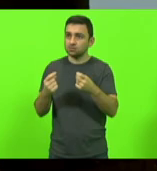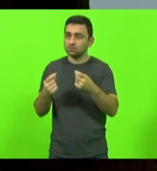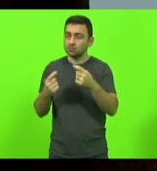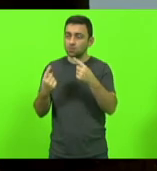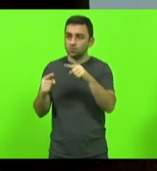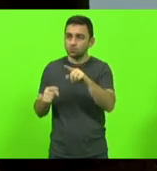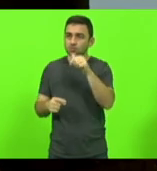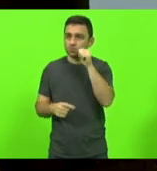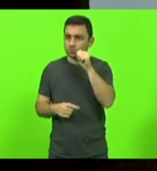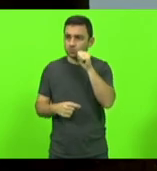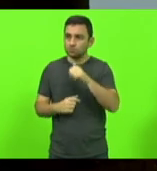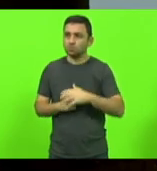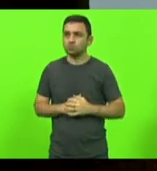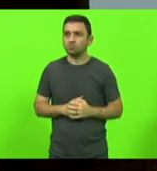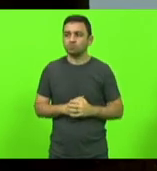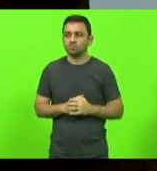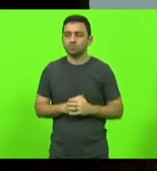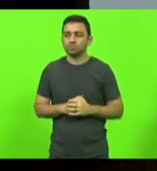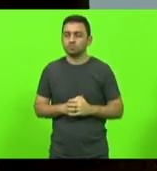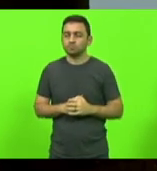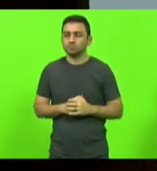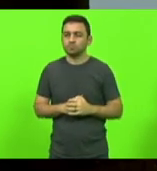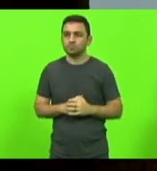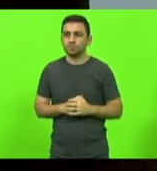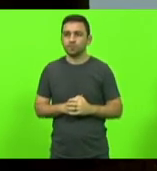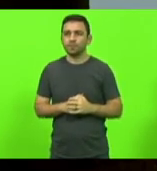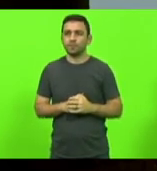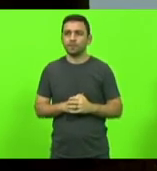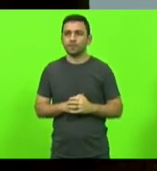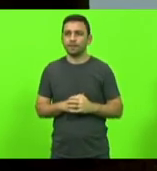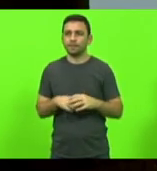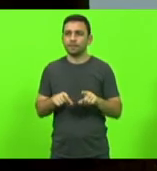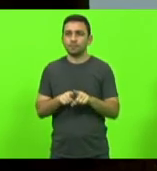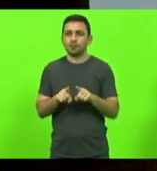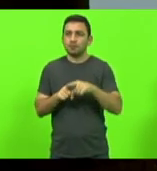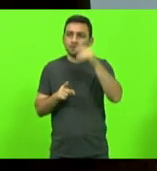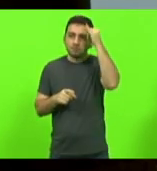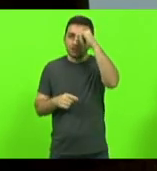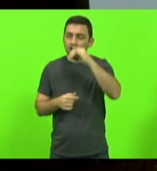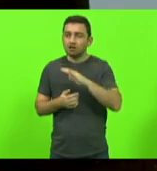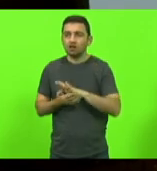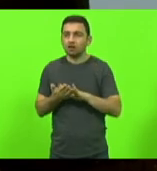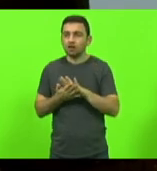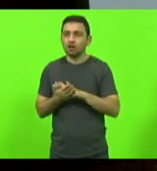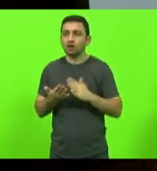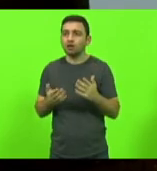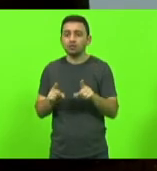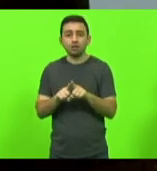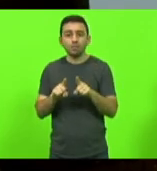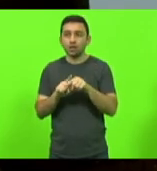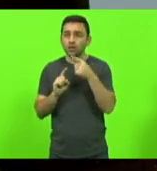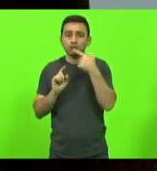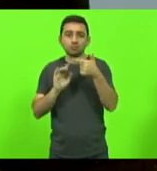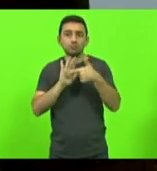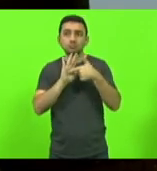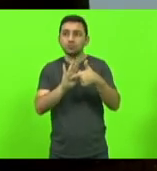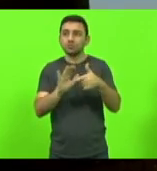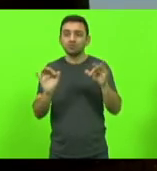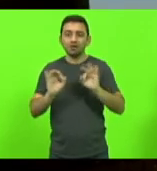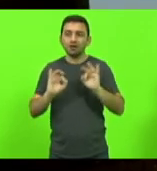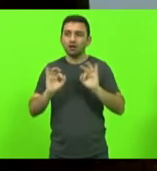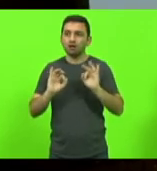mulher. Aliás, não combatem e nem denunciam qualquer